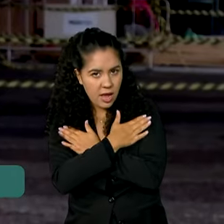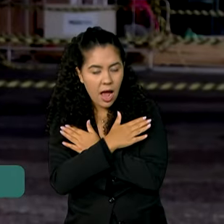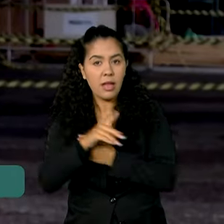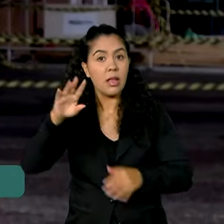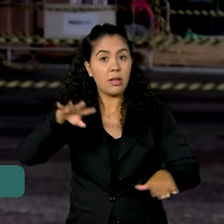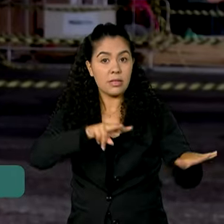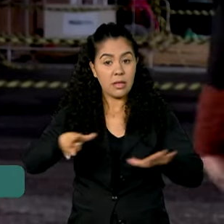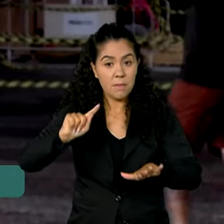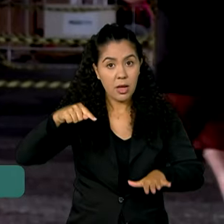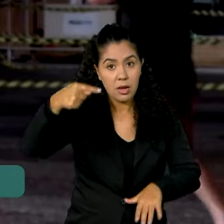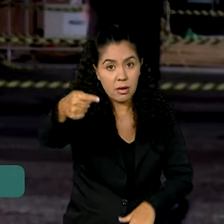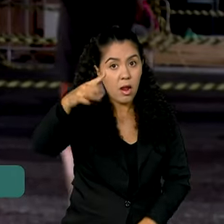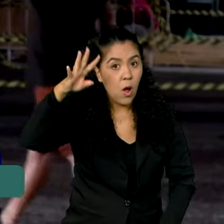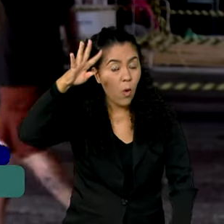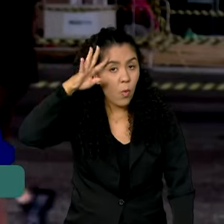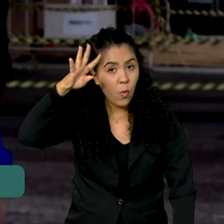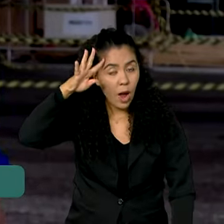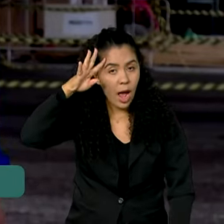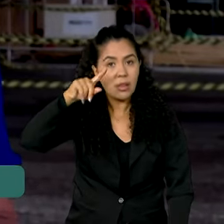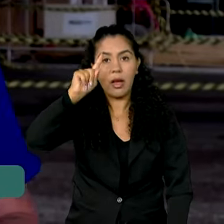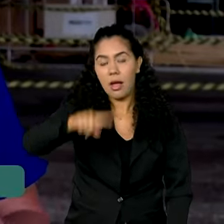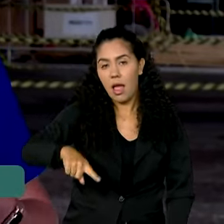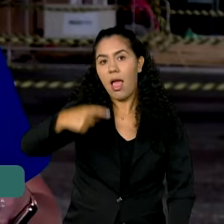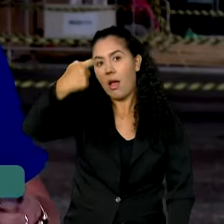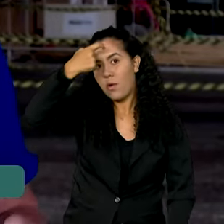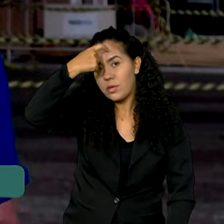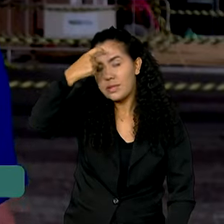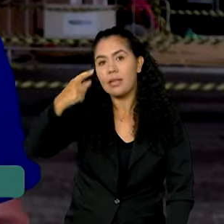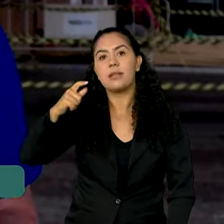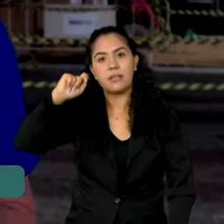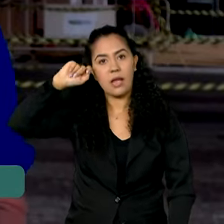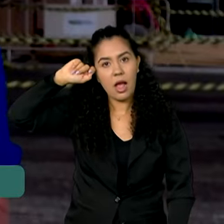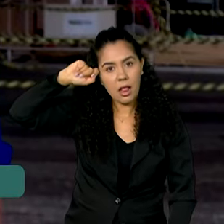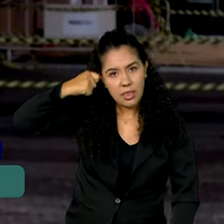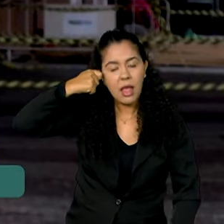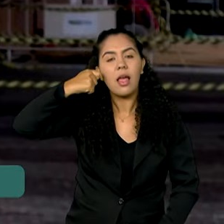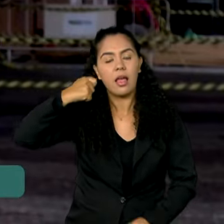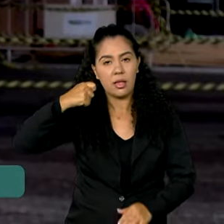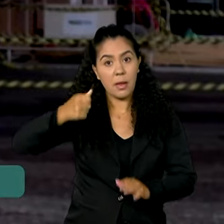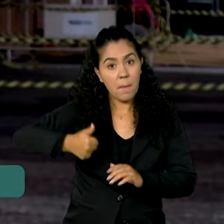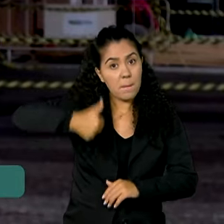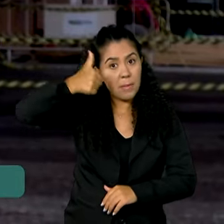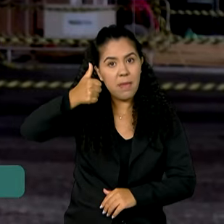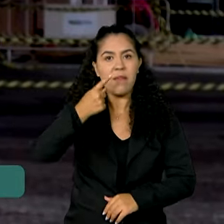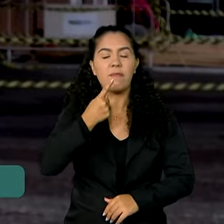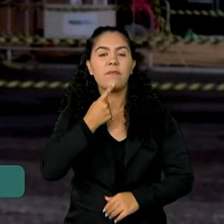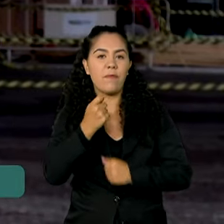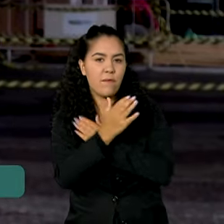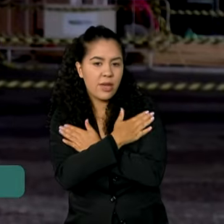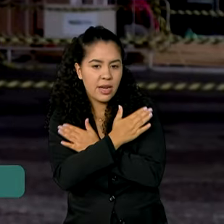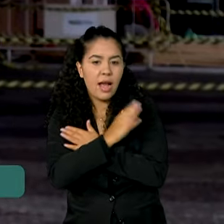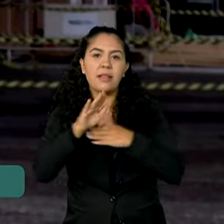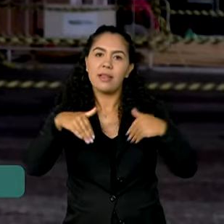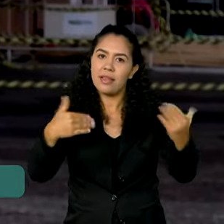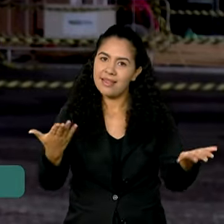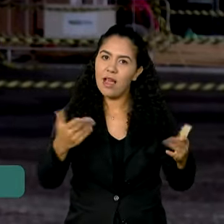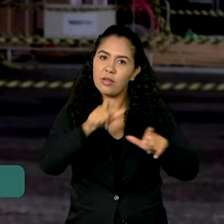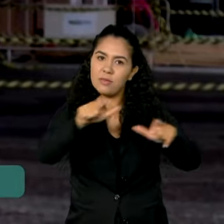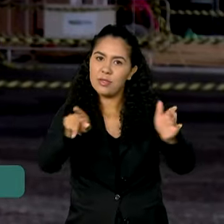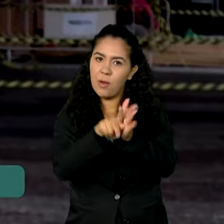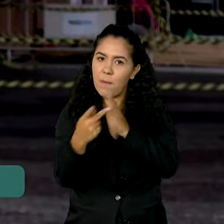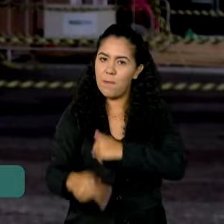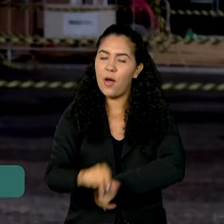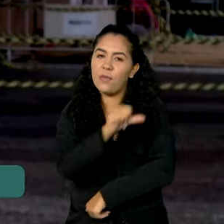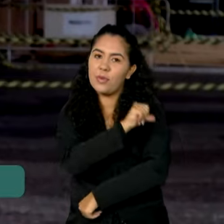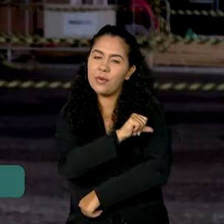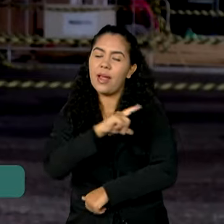feriado dia da Consciência Negra, primeiro feriado nacional da Consciência Negra. Então, o Carioca vai ter aí um longo tempo